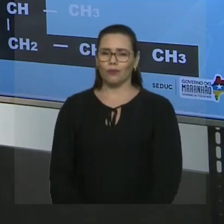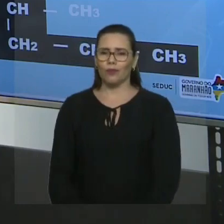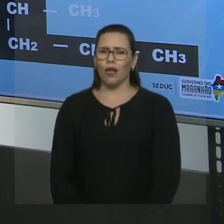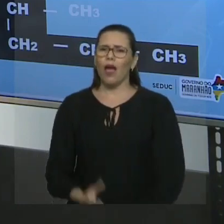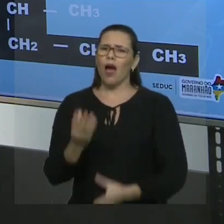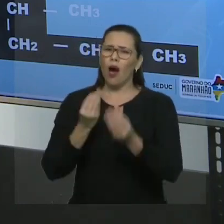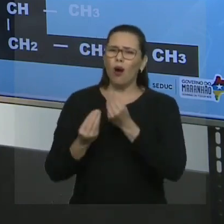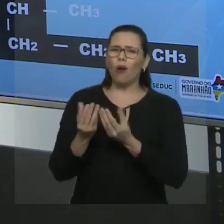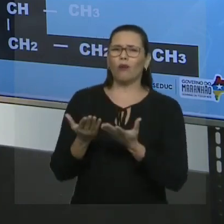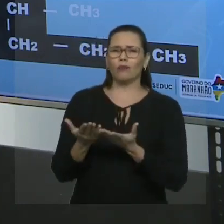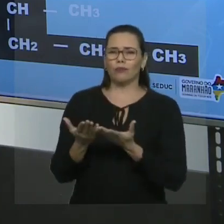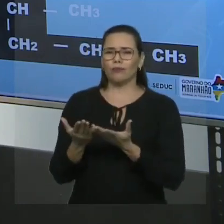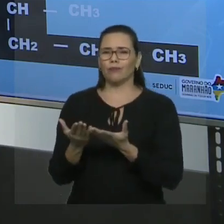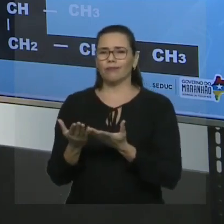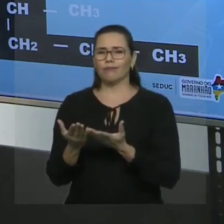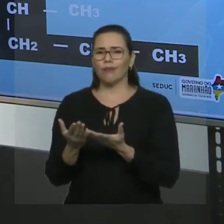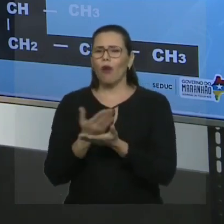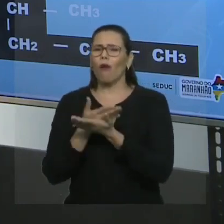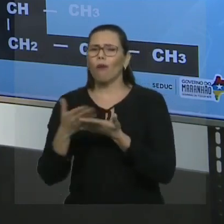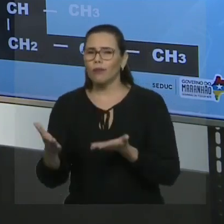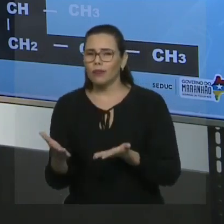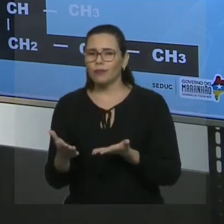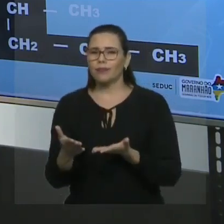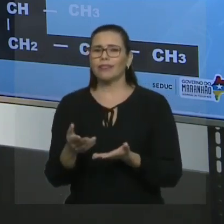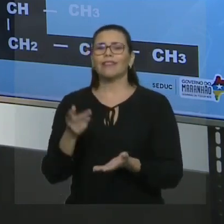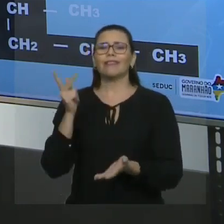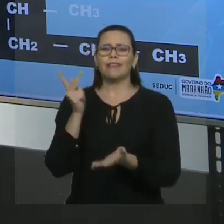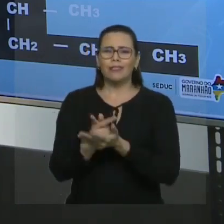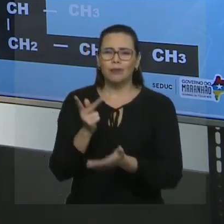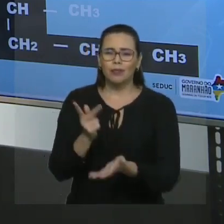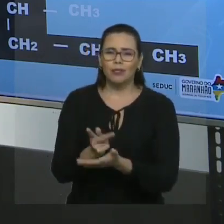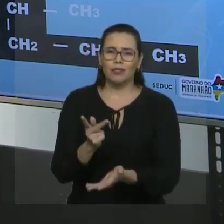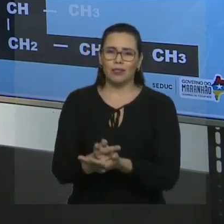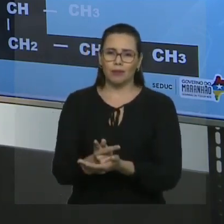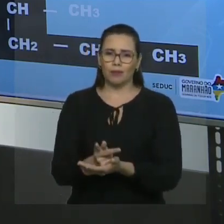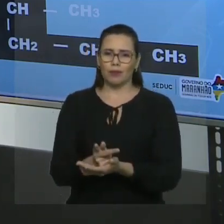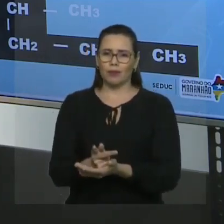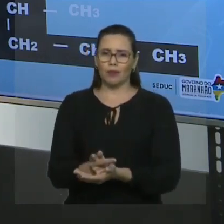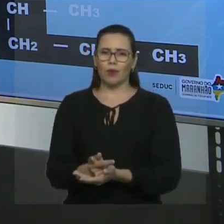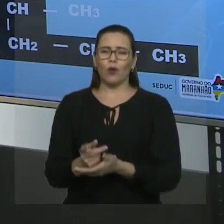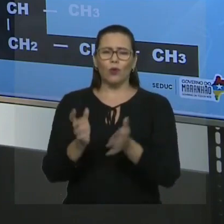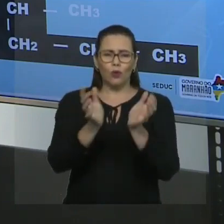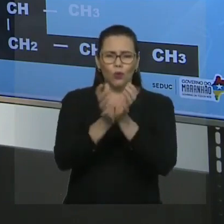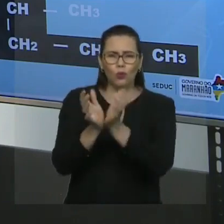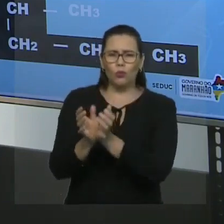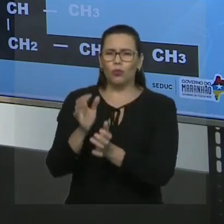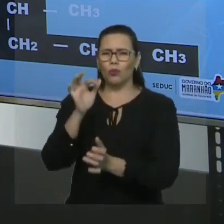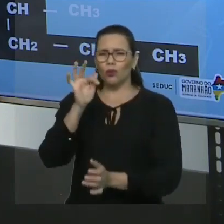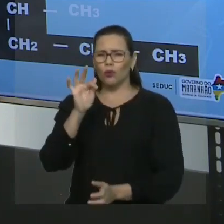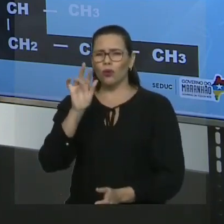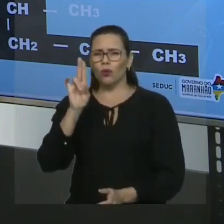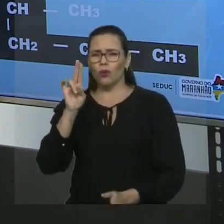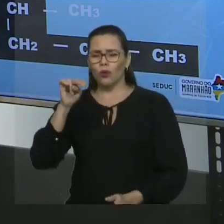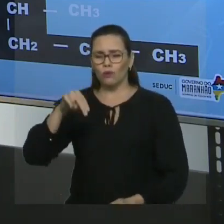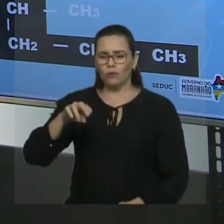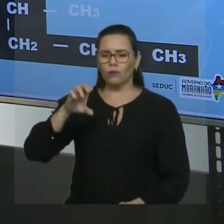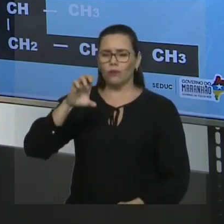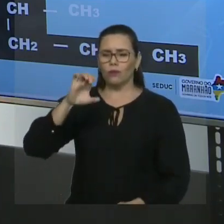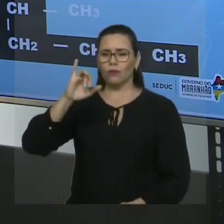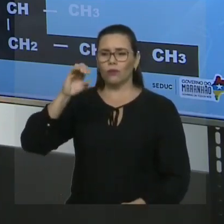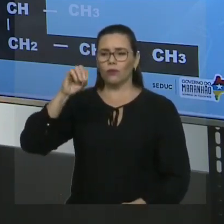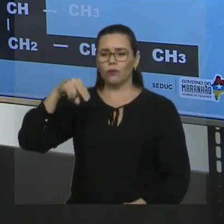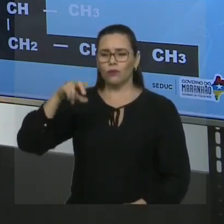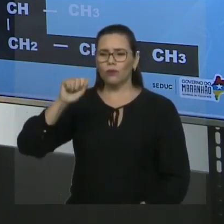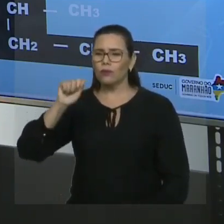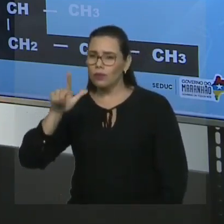numeração? Você vai sempre numerar primeiro a partir da extremidade do grupo funcional. O que é grupo funcional? Nós já vimos em aulas anteriores,